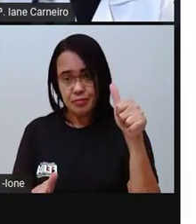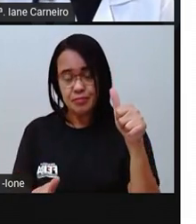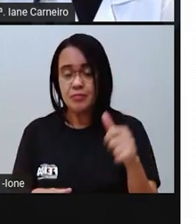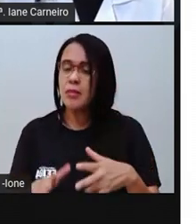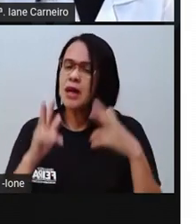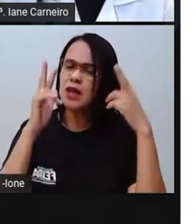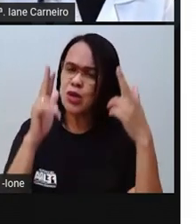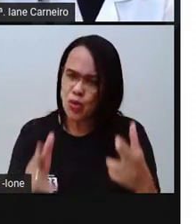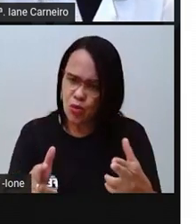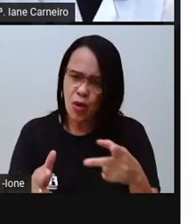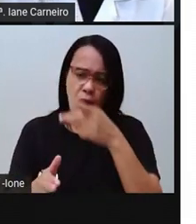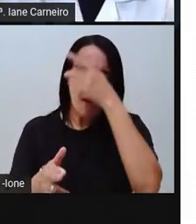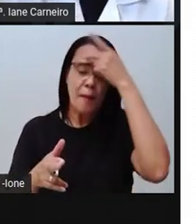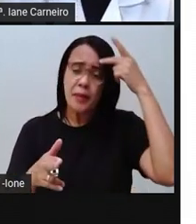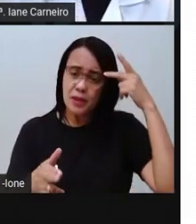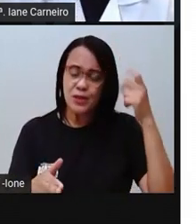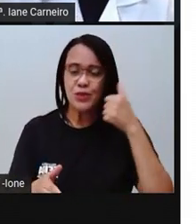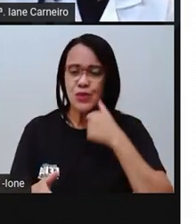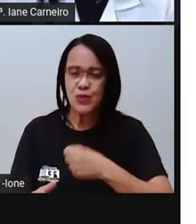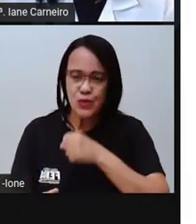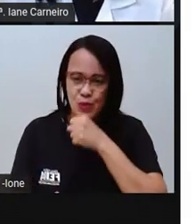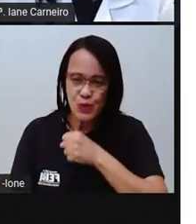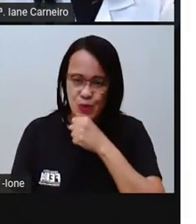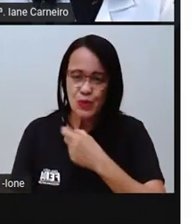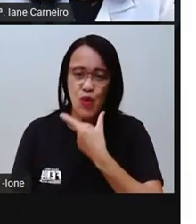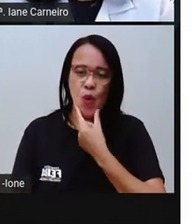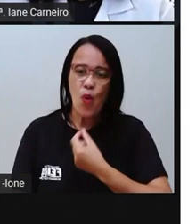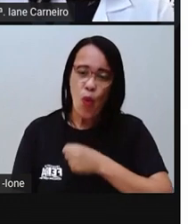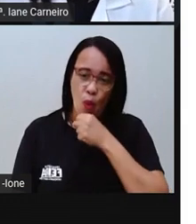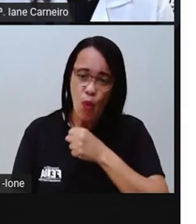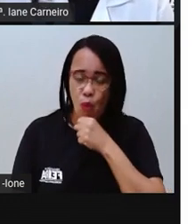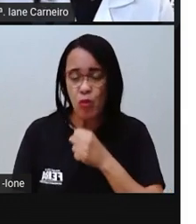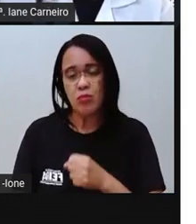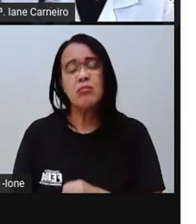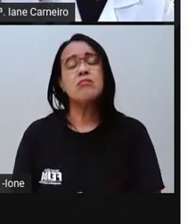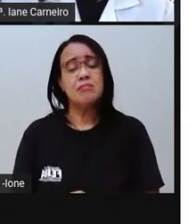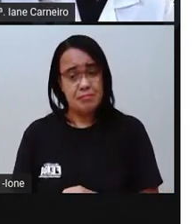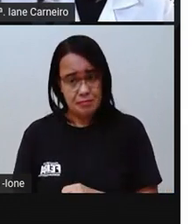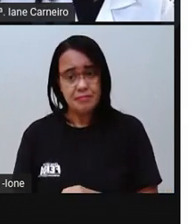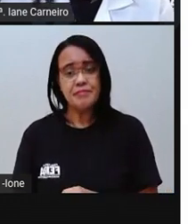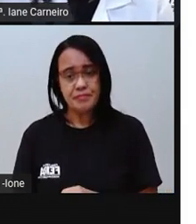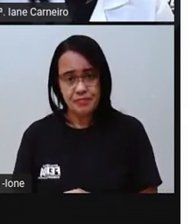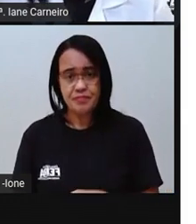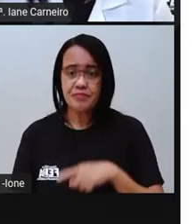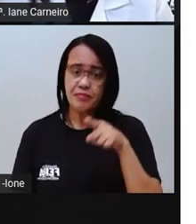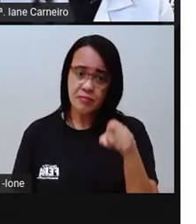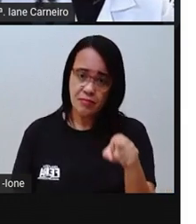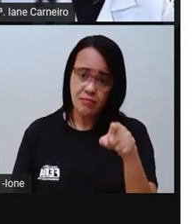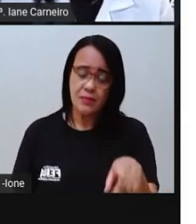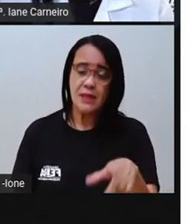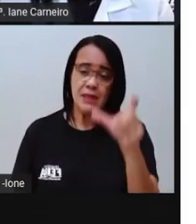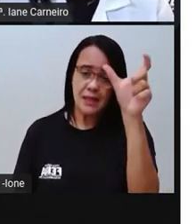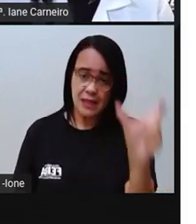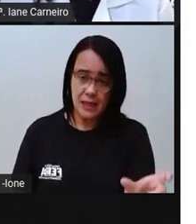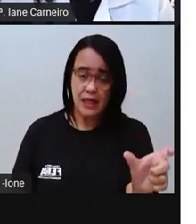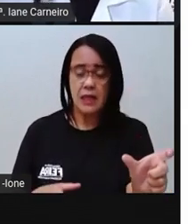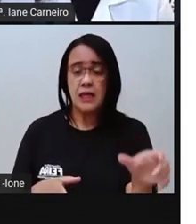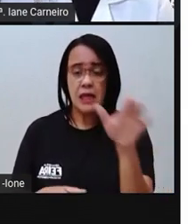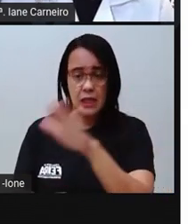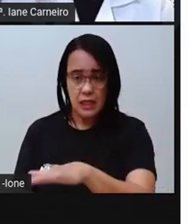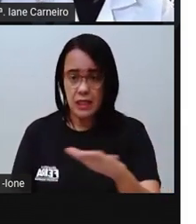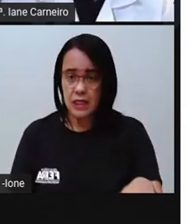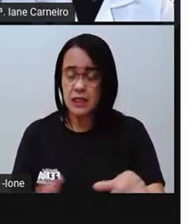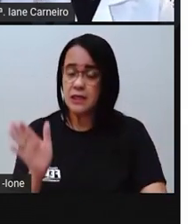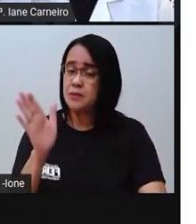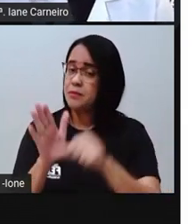pequenininho de colo, a mamãe tem prioridade não só por ela, mas pela criança, né? Porque a criança não pode, não aguenta